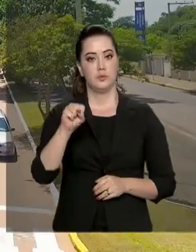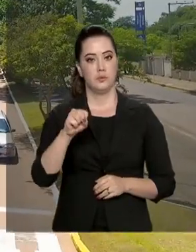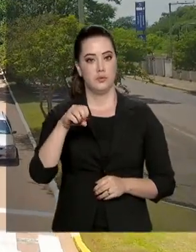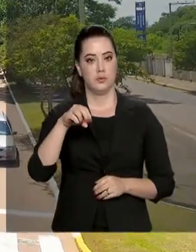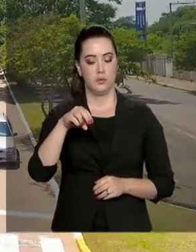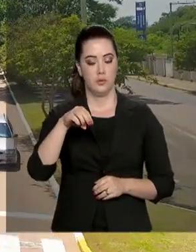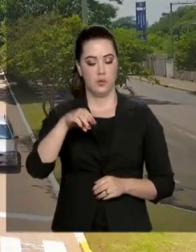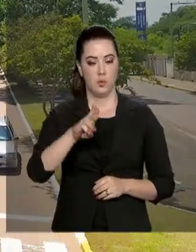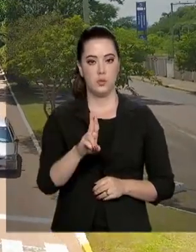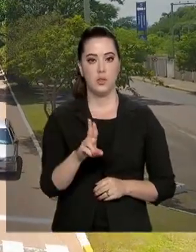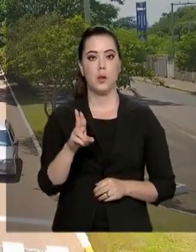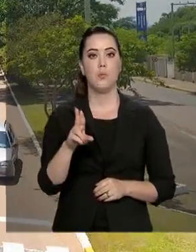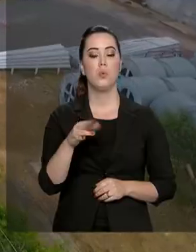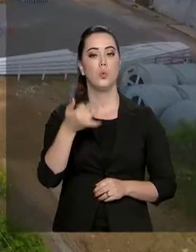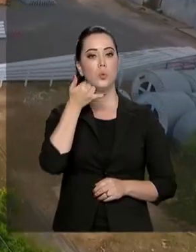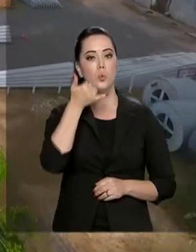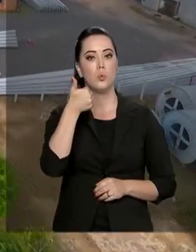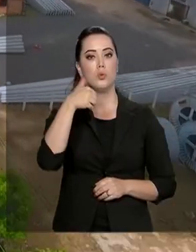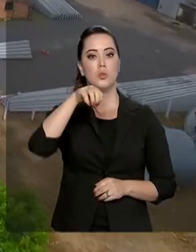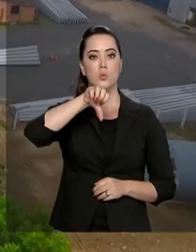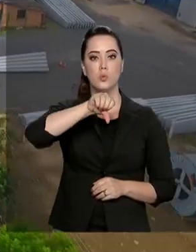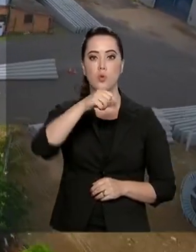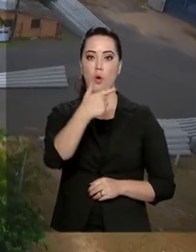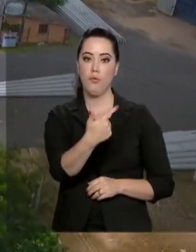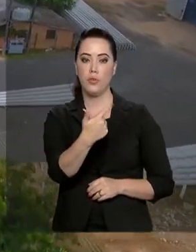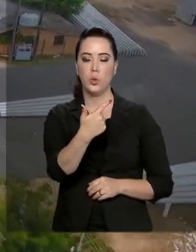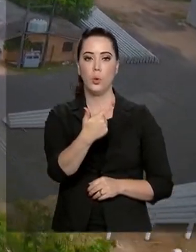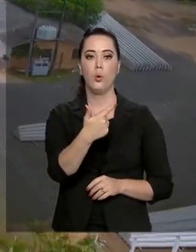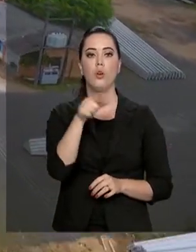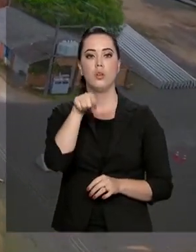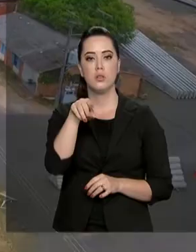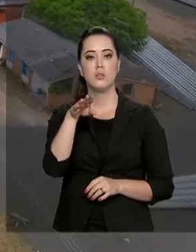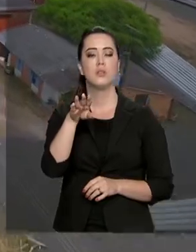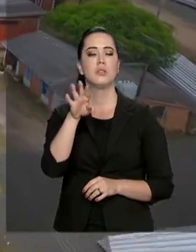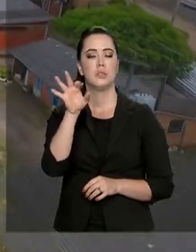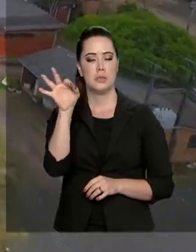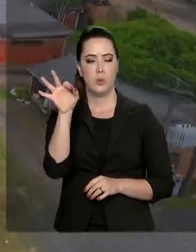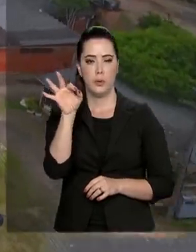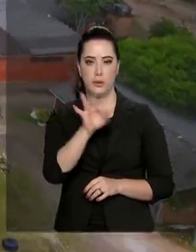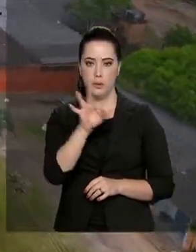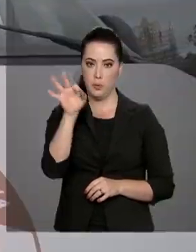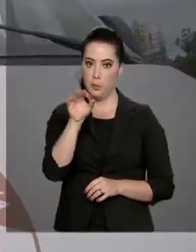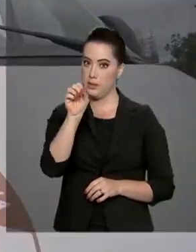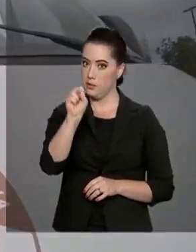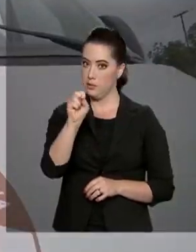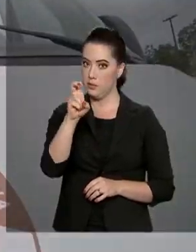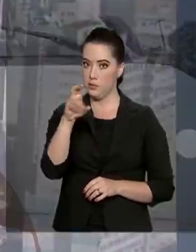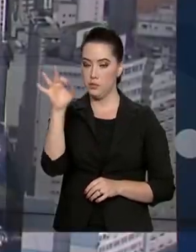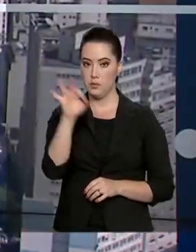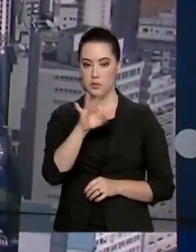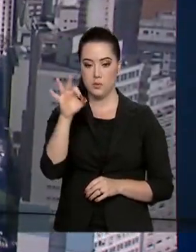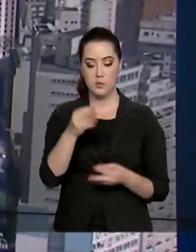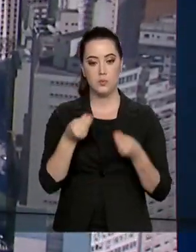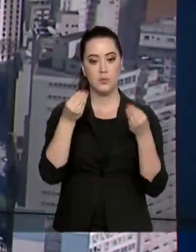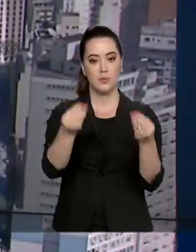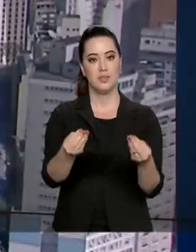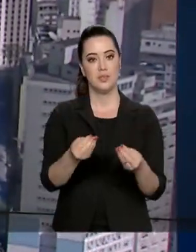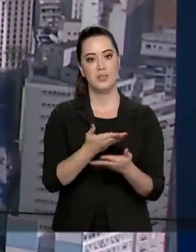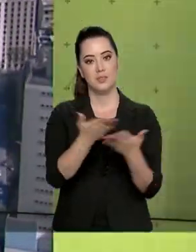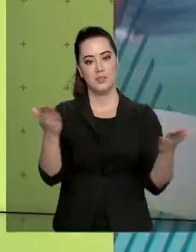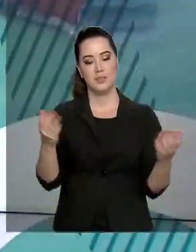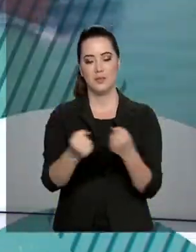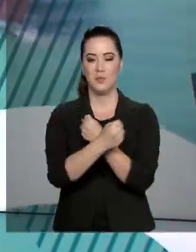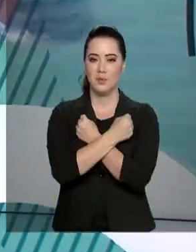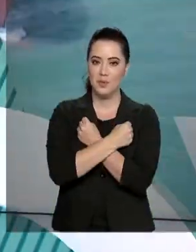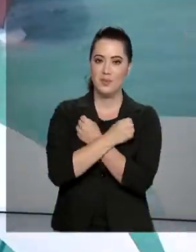número 192, atende a 85% da população. Está aí. Portanto, a informação, um abraço para o